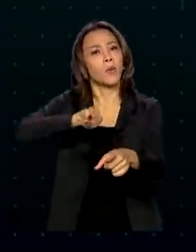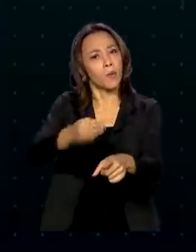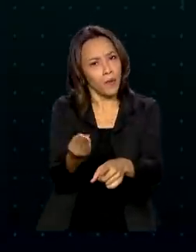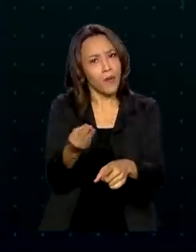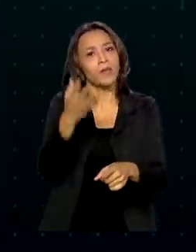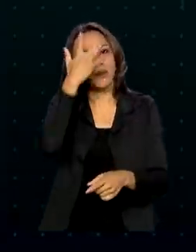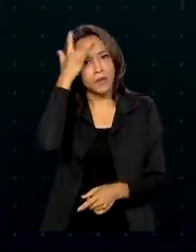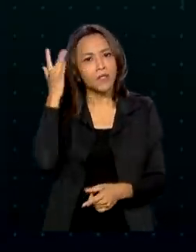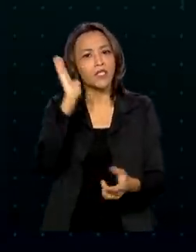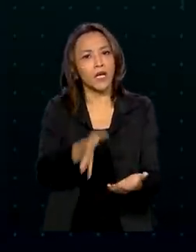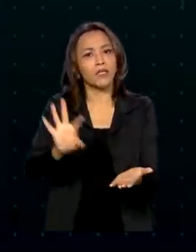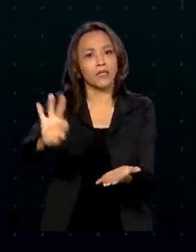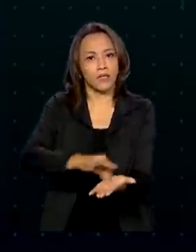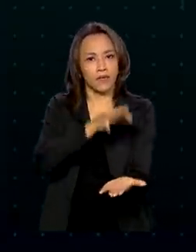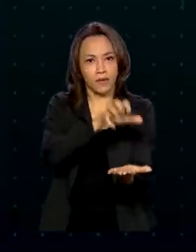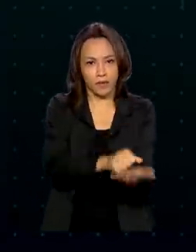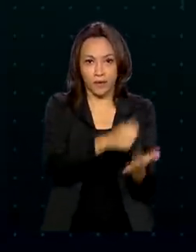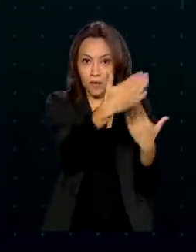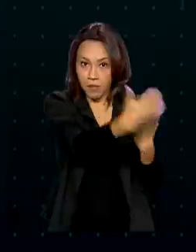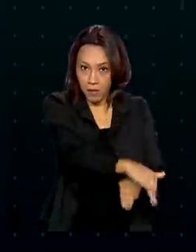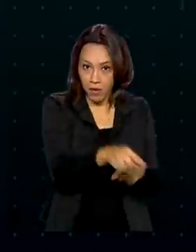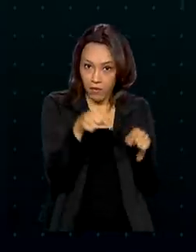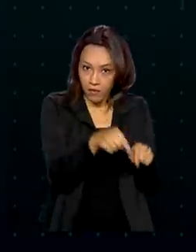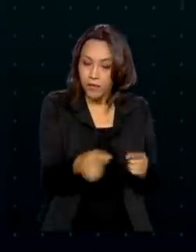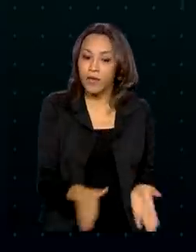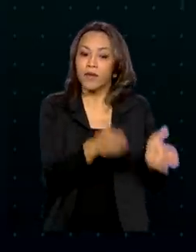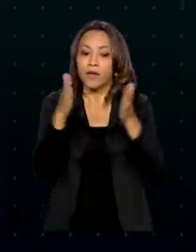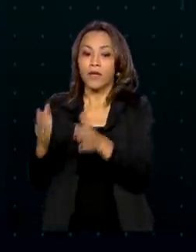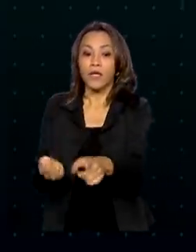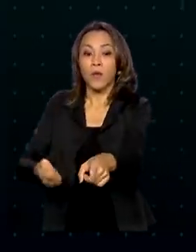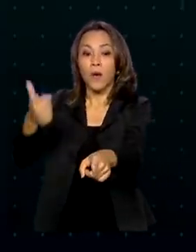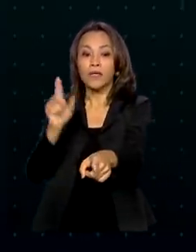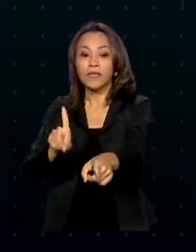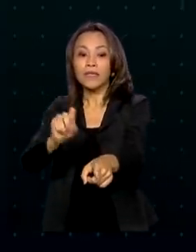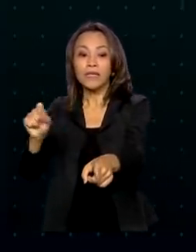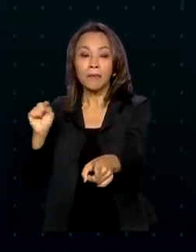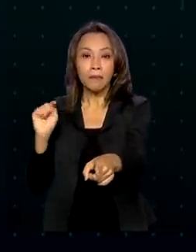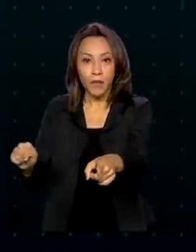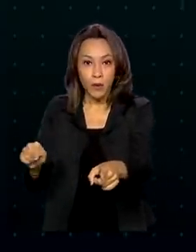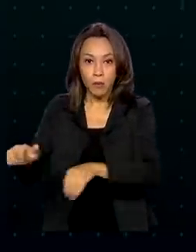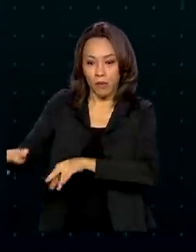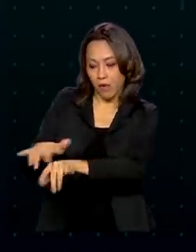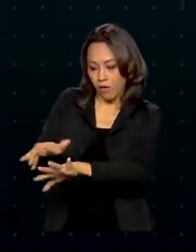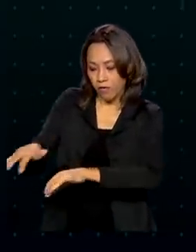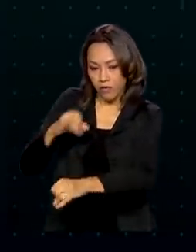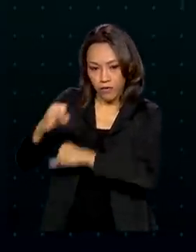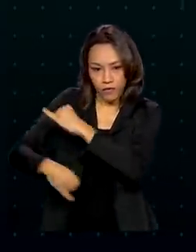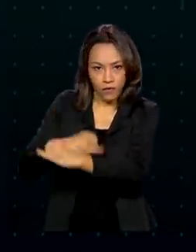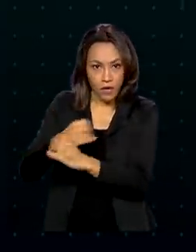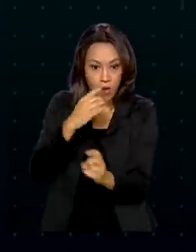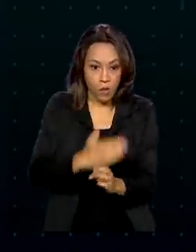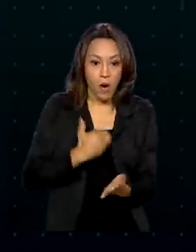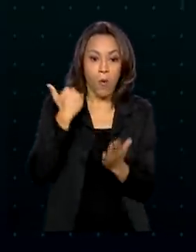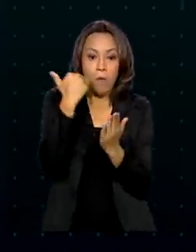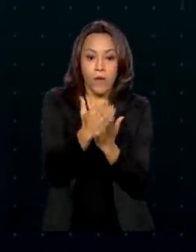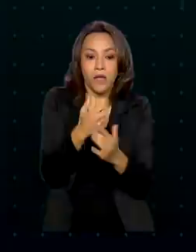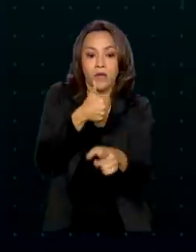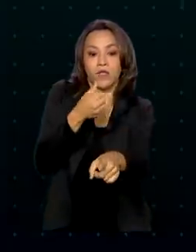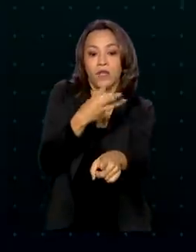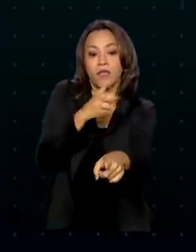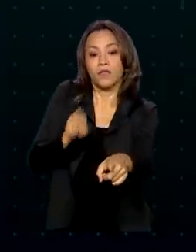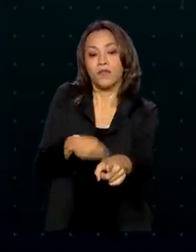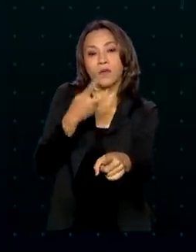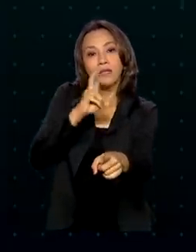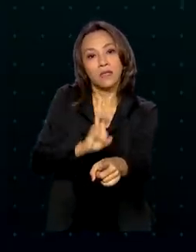inscreveram para o Enem impresso e quase 100 mil para o Enem digital. Um aumento de 13,5% em